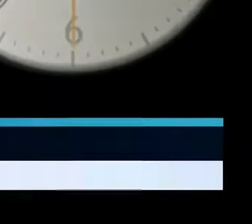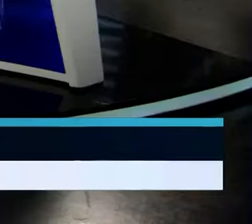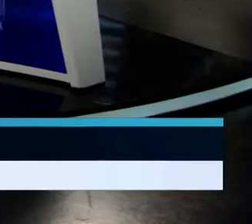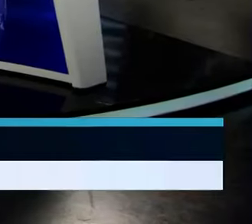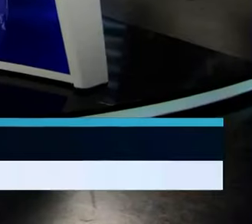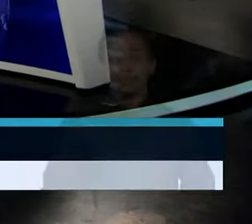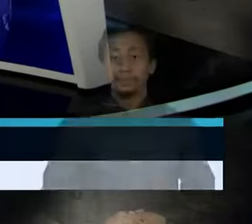Olá, senhor.